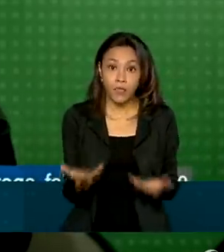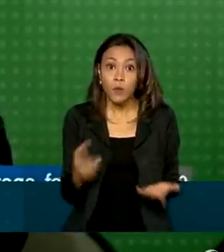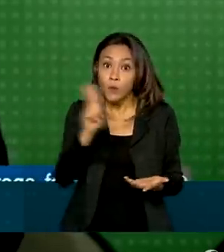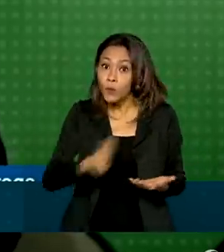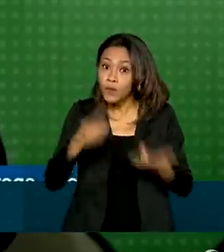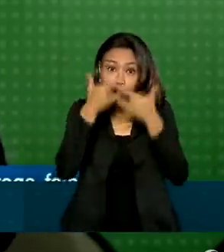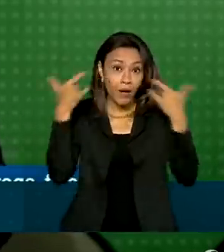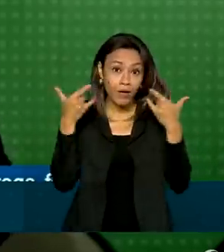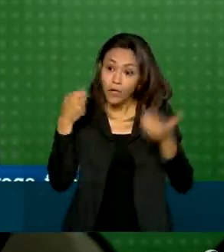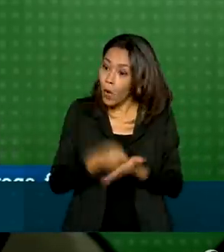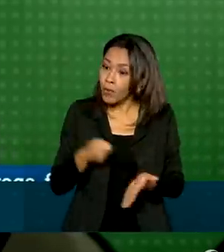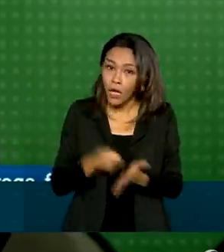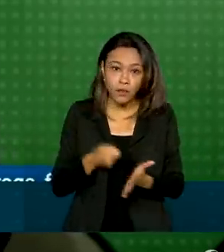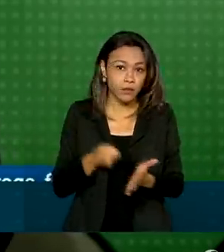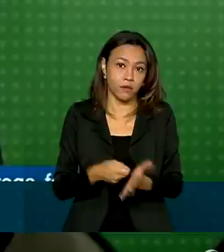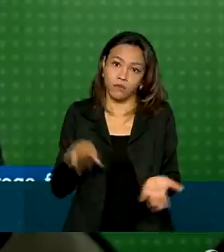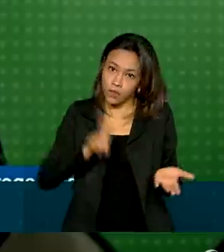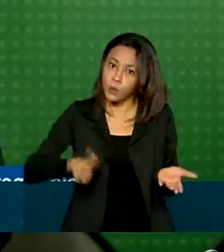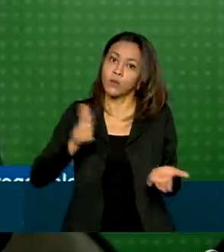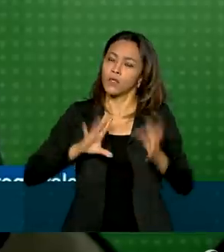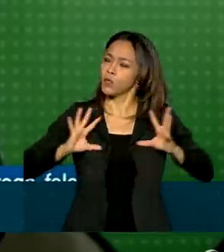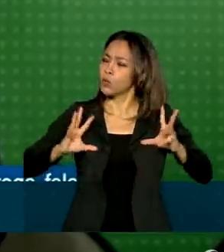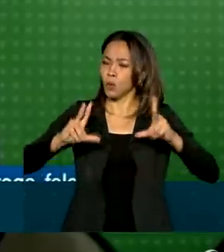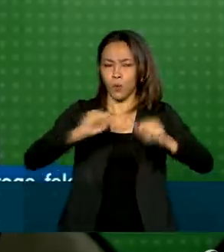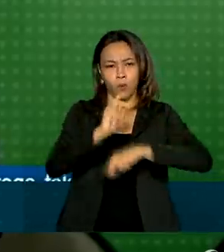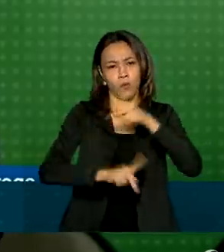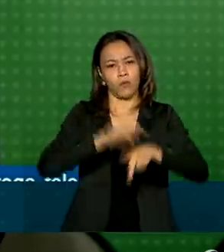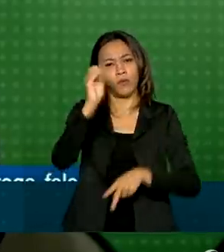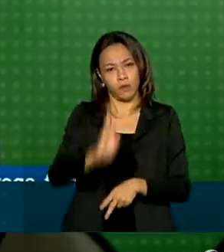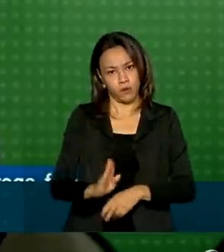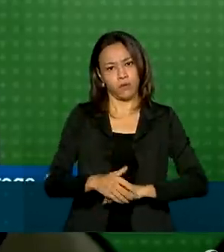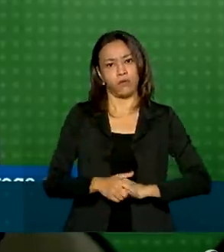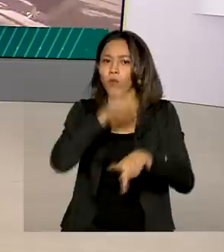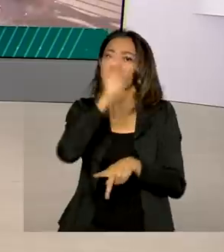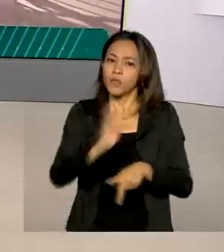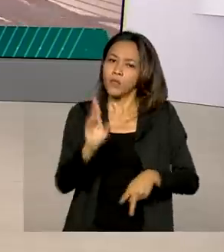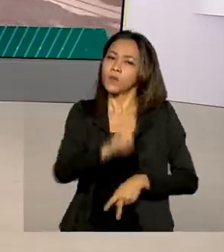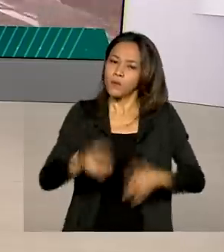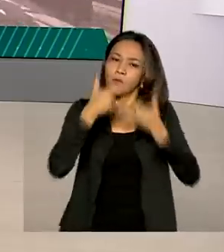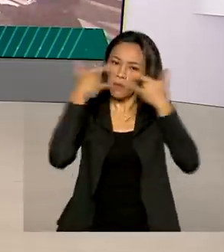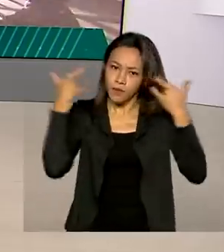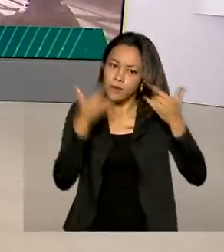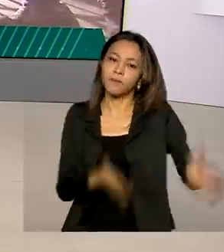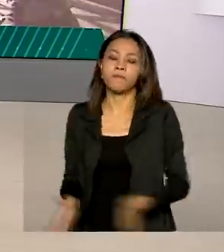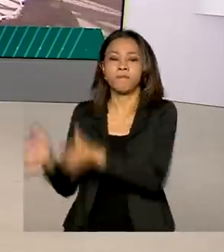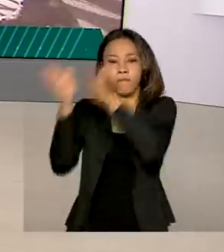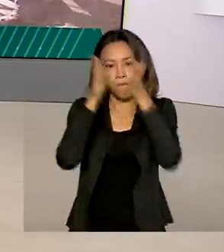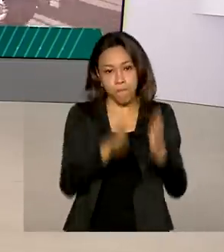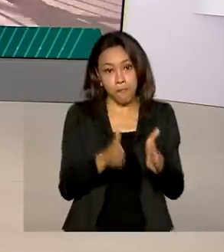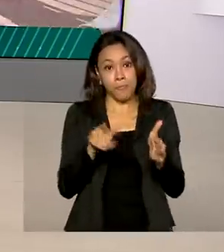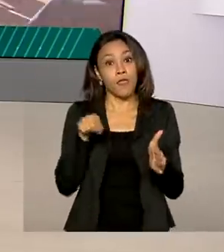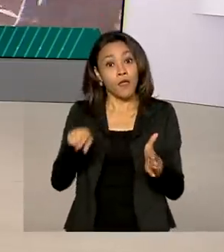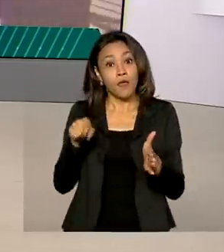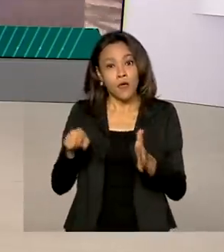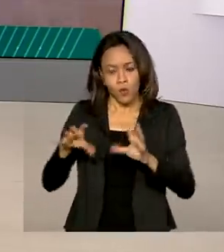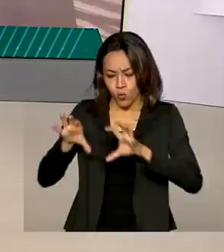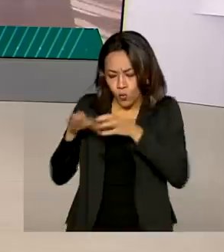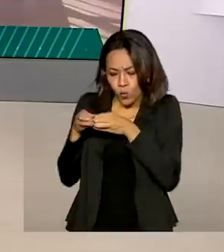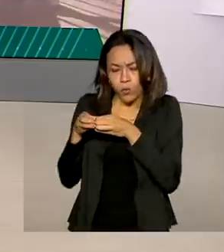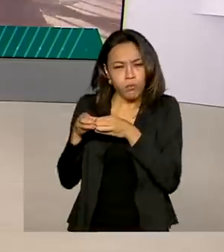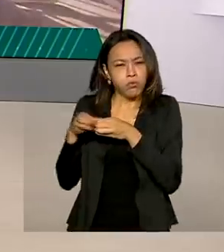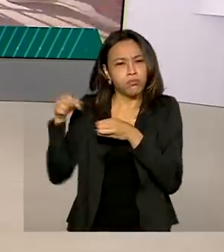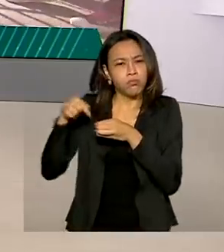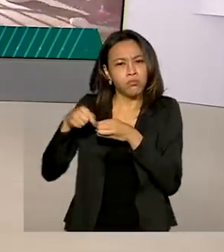máscara é uma obrigação de todos os brasileiros. A Câmara de Comércio Exterior do Ministério da